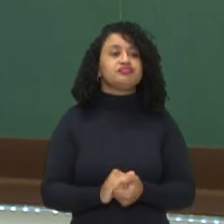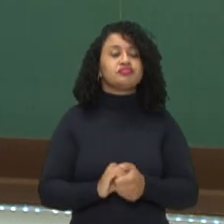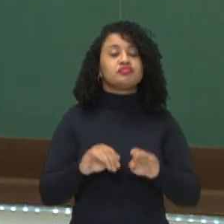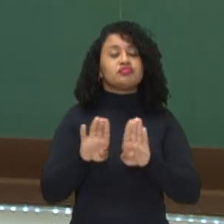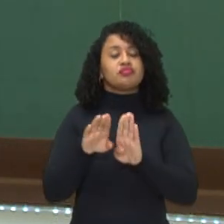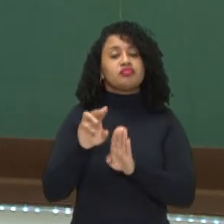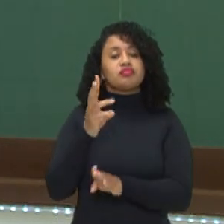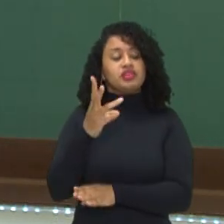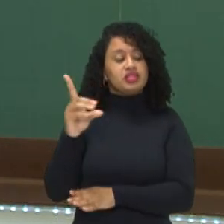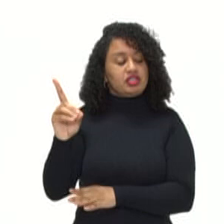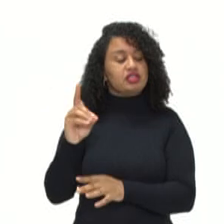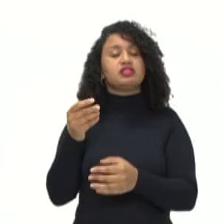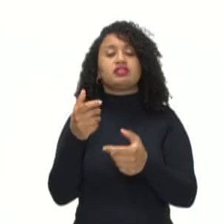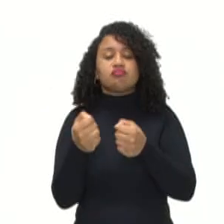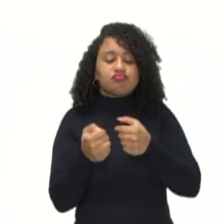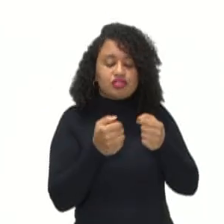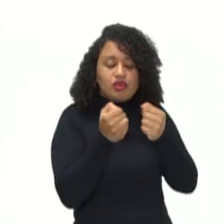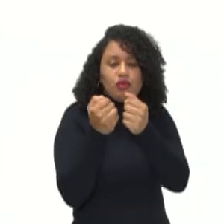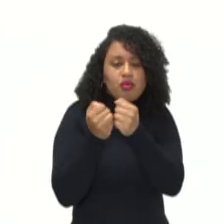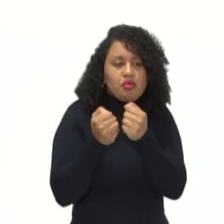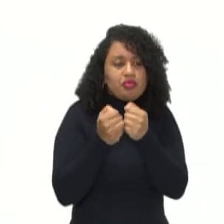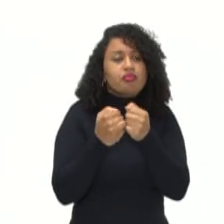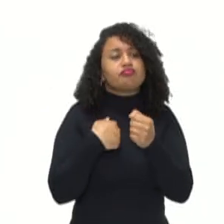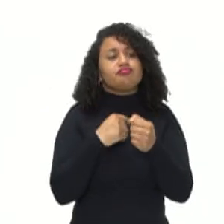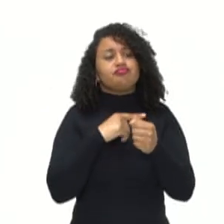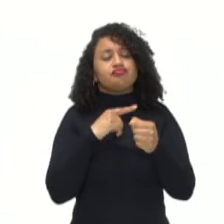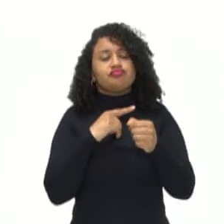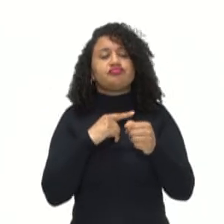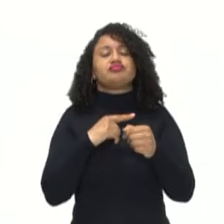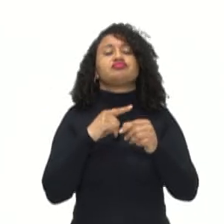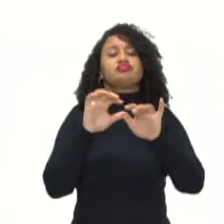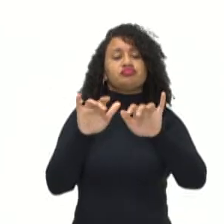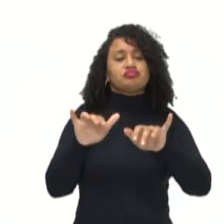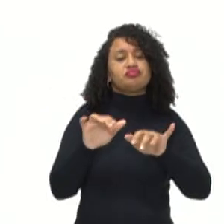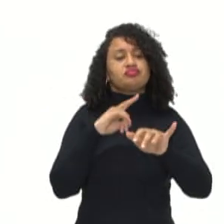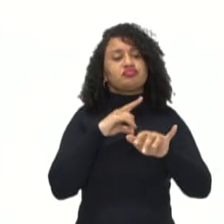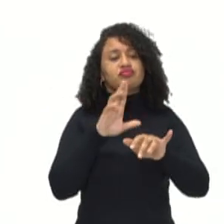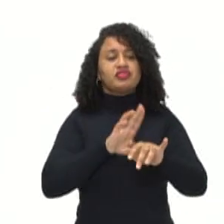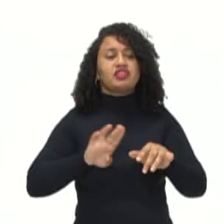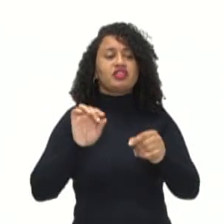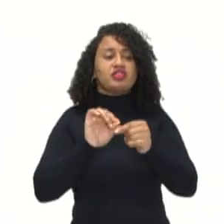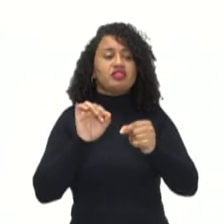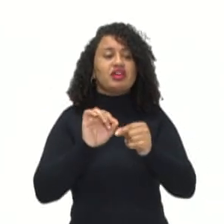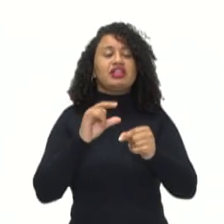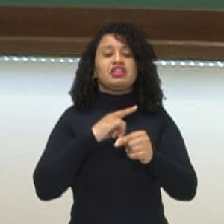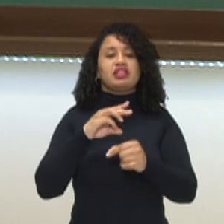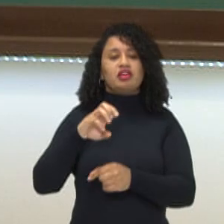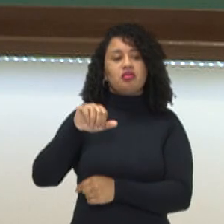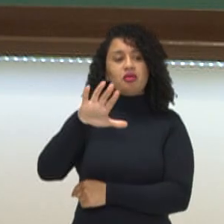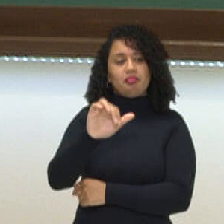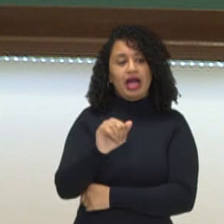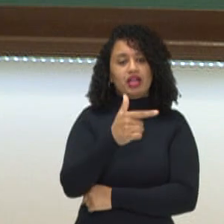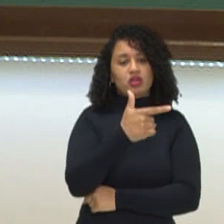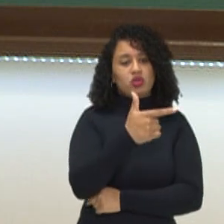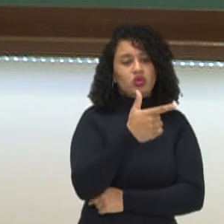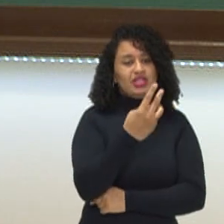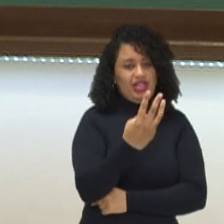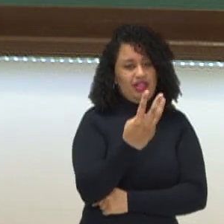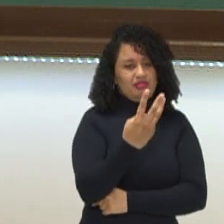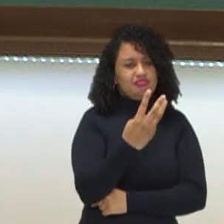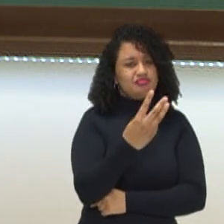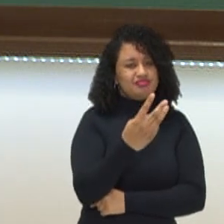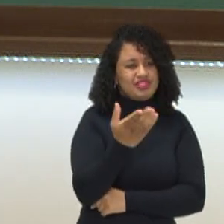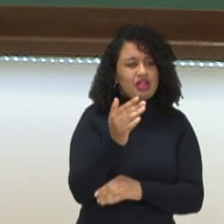tridimensional, né? Os jogos, então, computação gráfica. Aqui a gente tem, por exemplo, o Mario ali em 2D, né? Então,